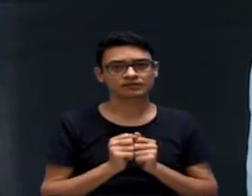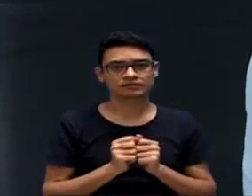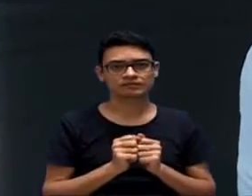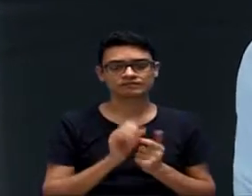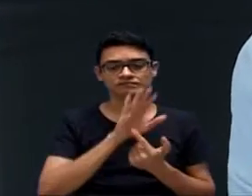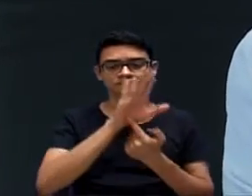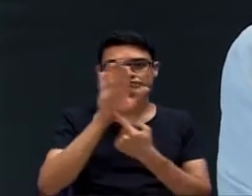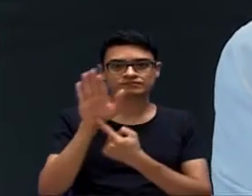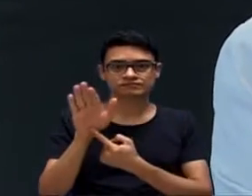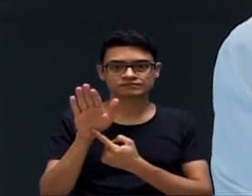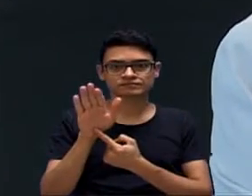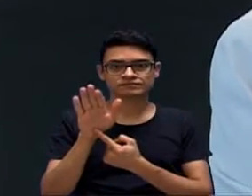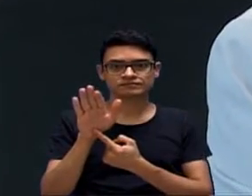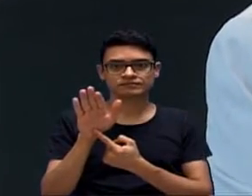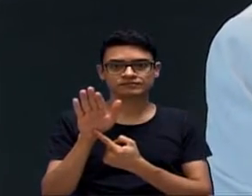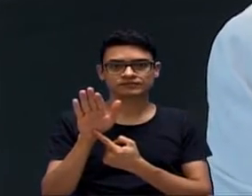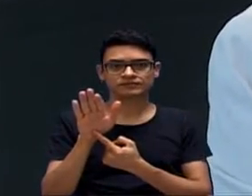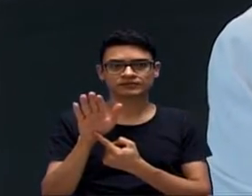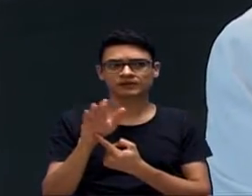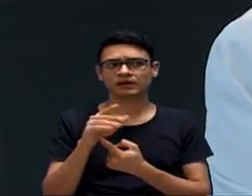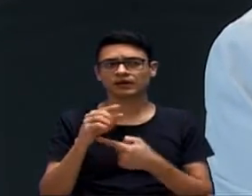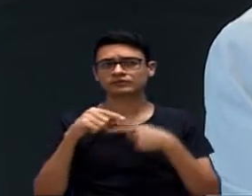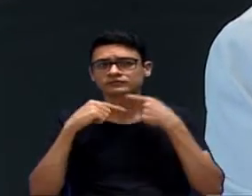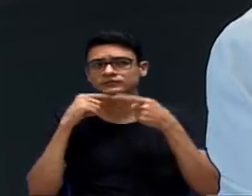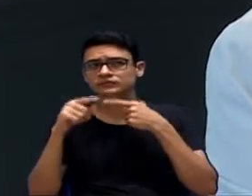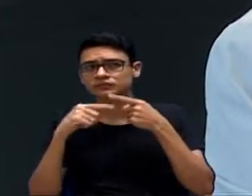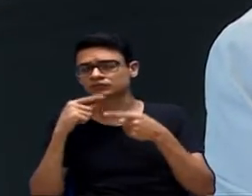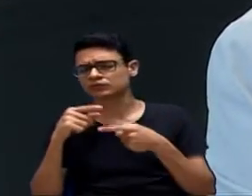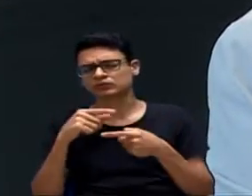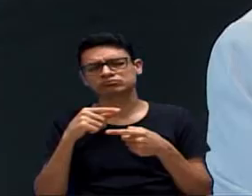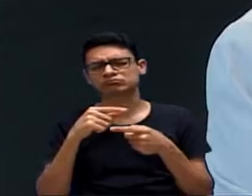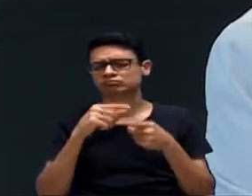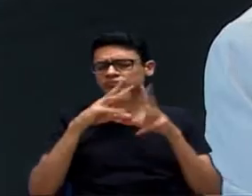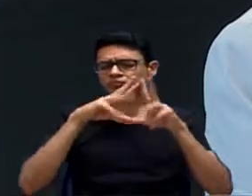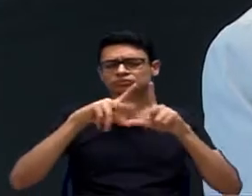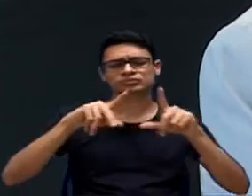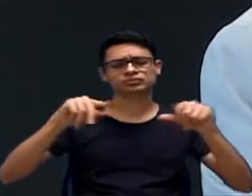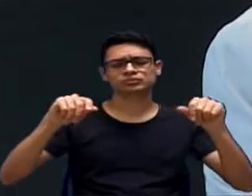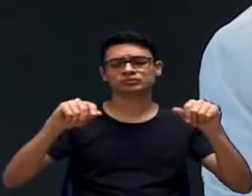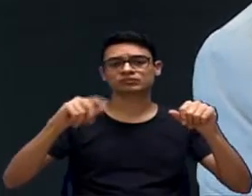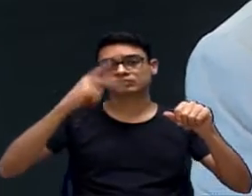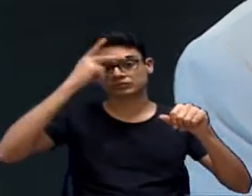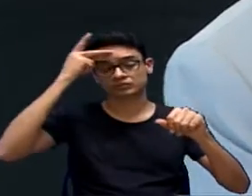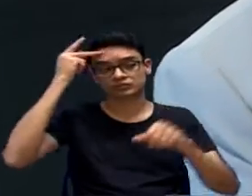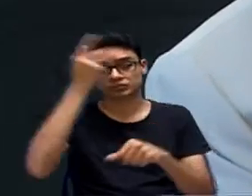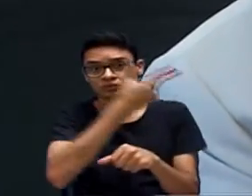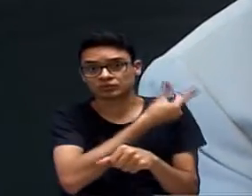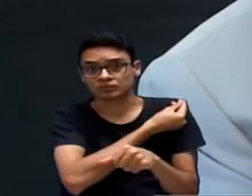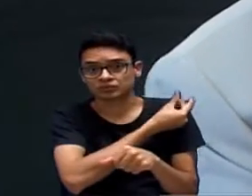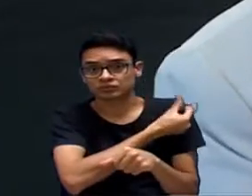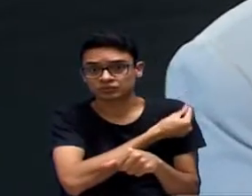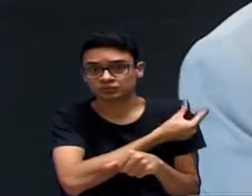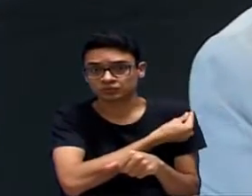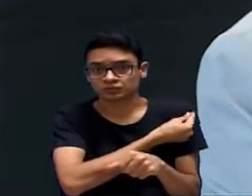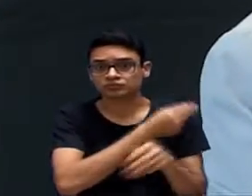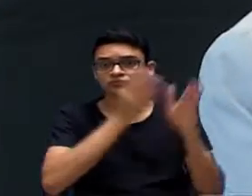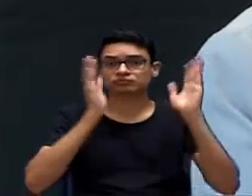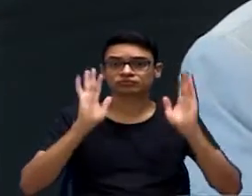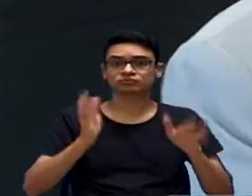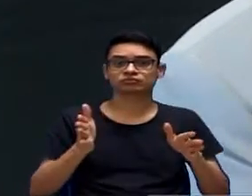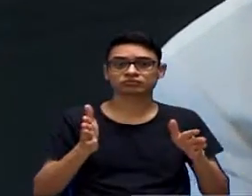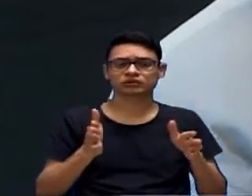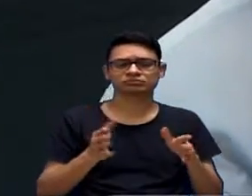publicação das... Para que não haja nenhuma dúvida de todos que receberam as vacinas, já deveria ter acontecido isso, entendo.